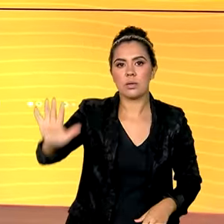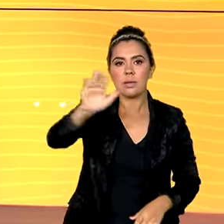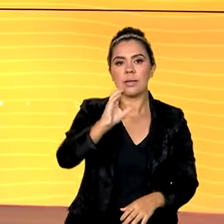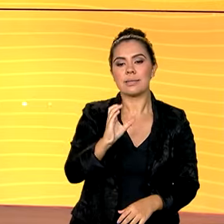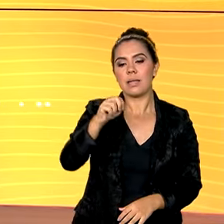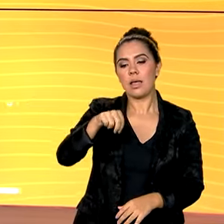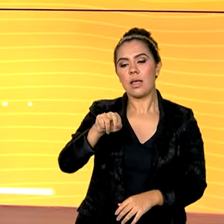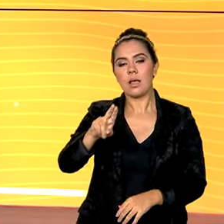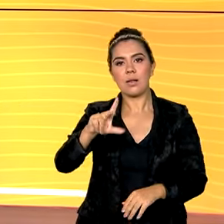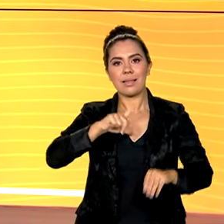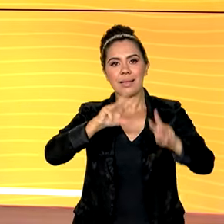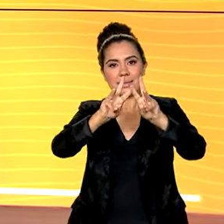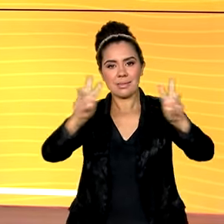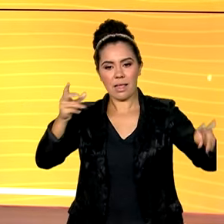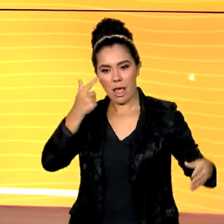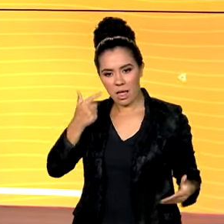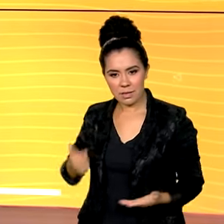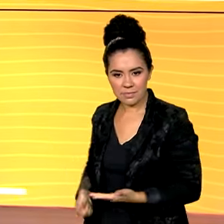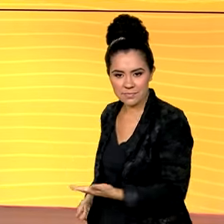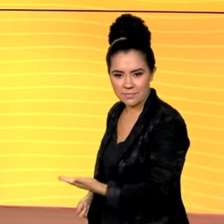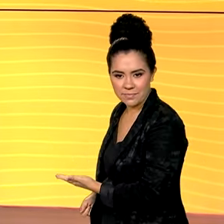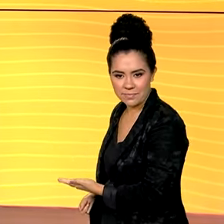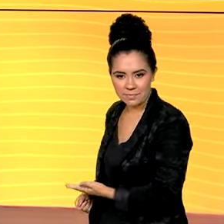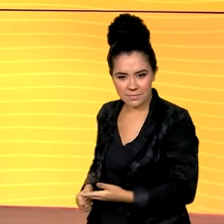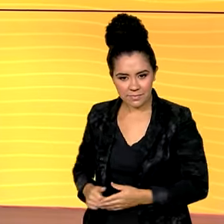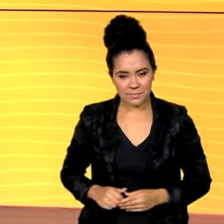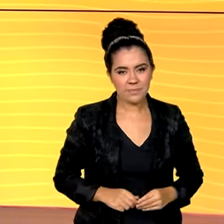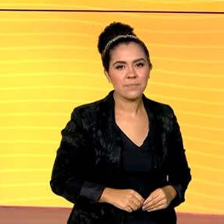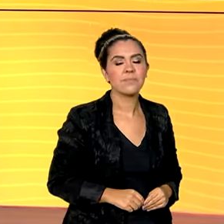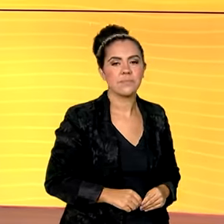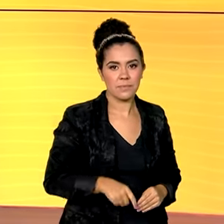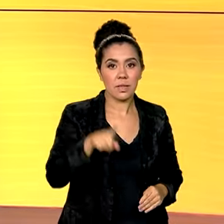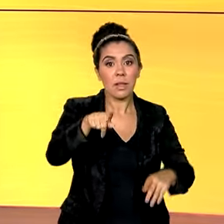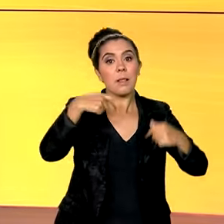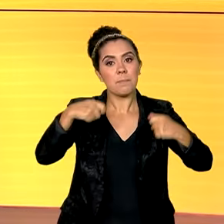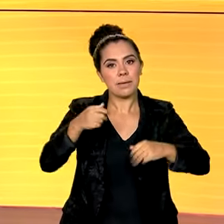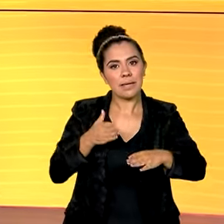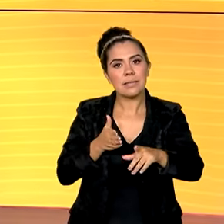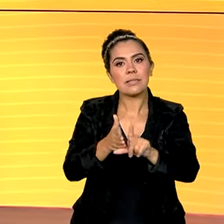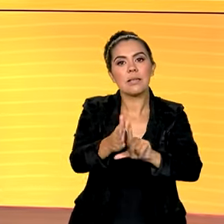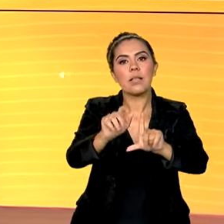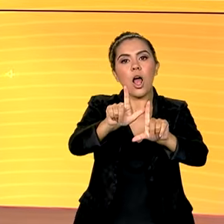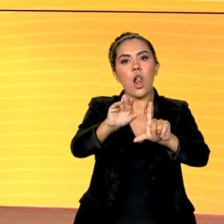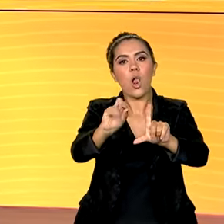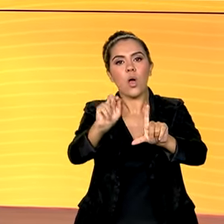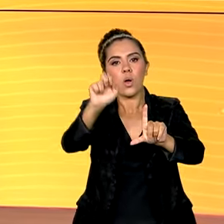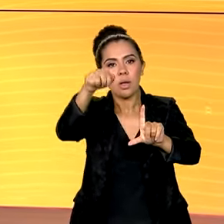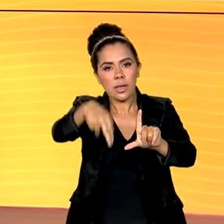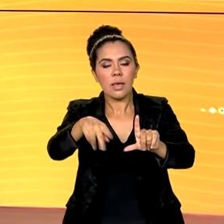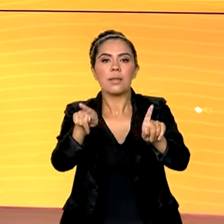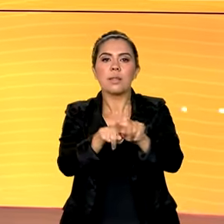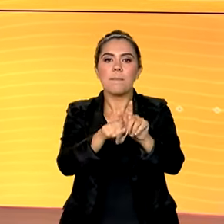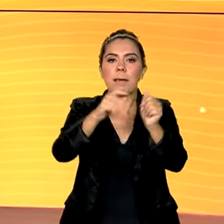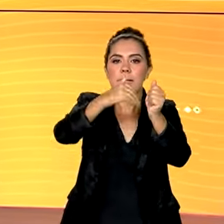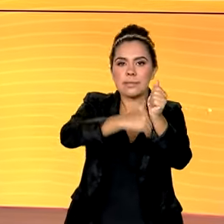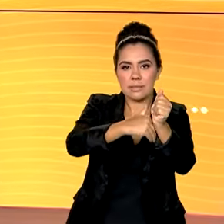o endereço aparece aí na sua tela. Para acessar, é preciso fazer o login com os dados da conta gov.br.